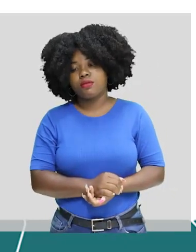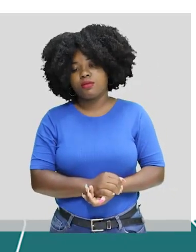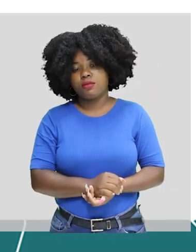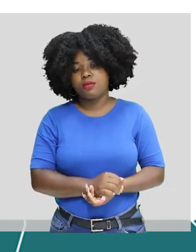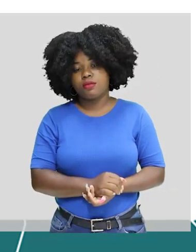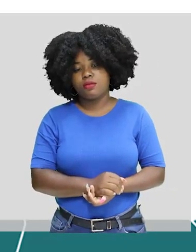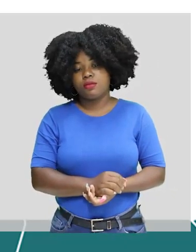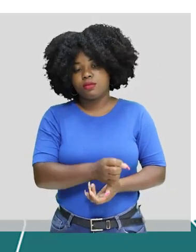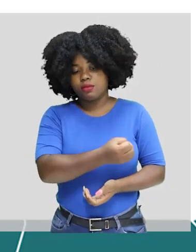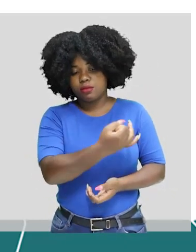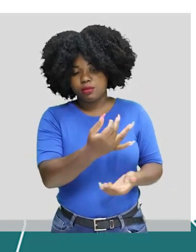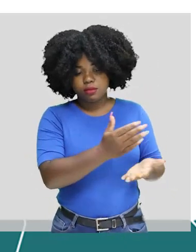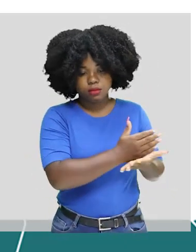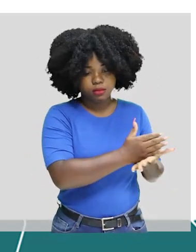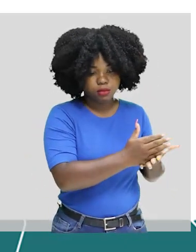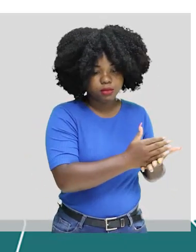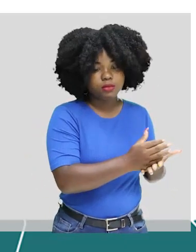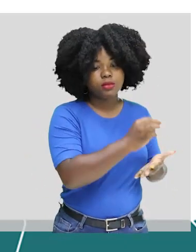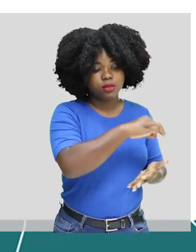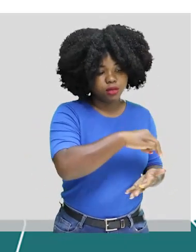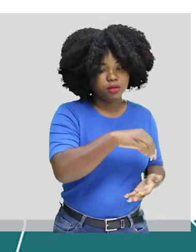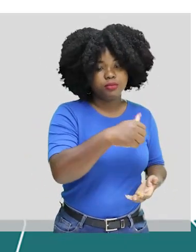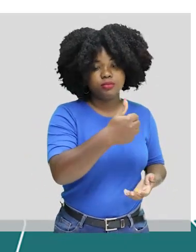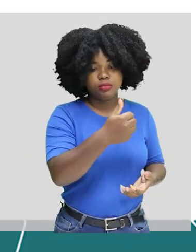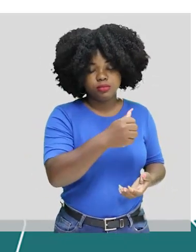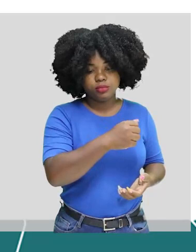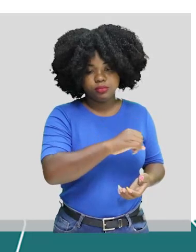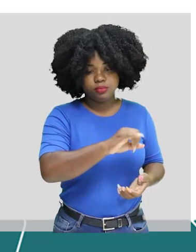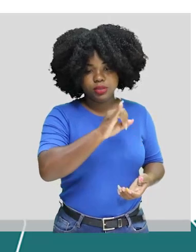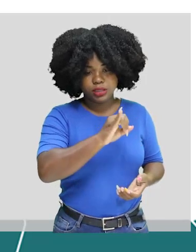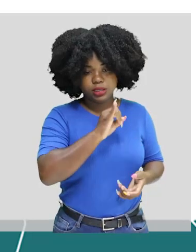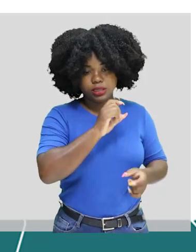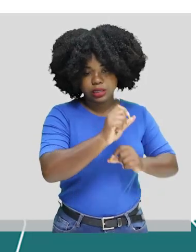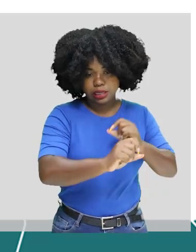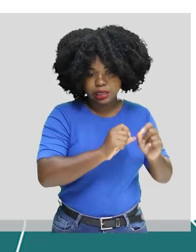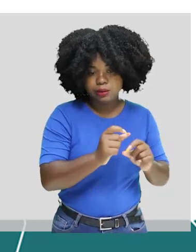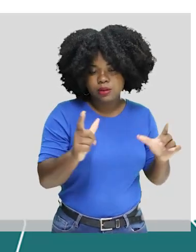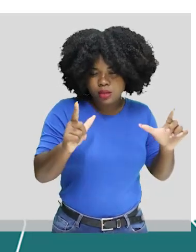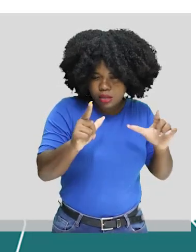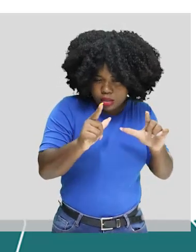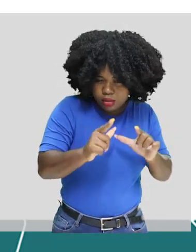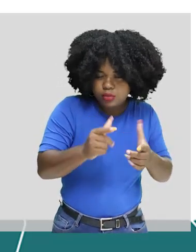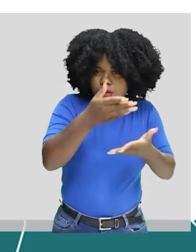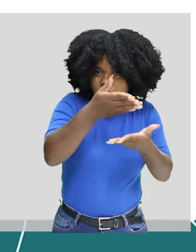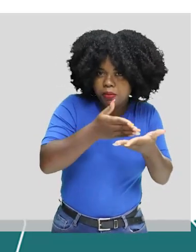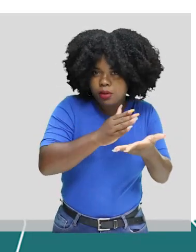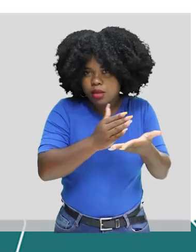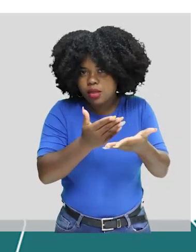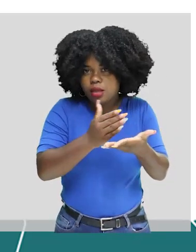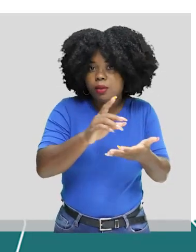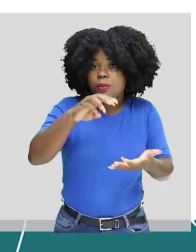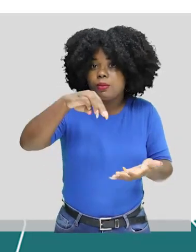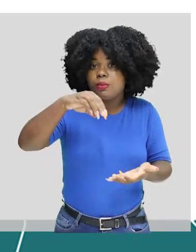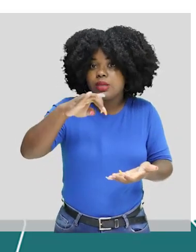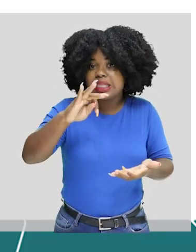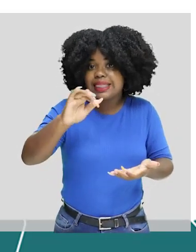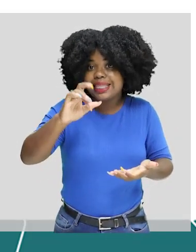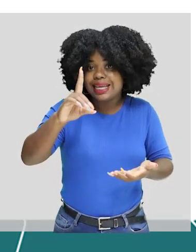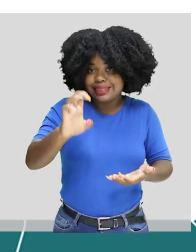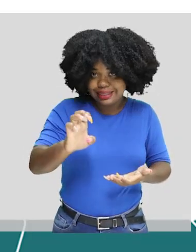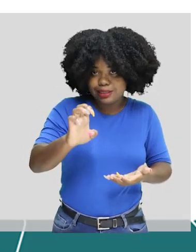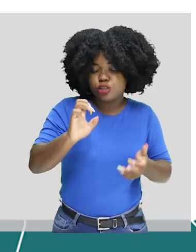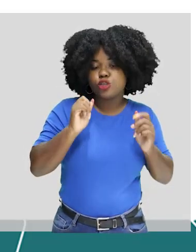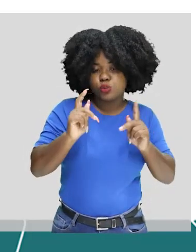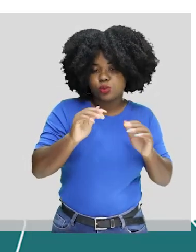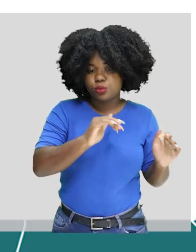inicial do polônio 210 é reduzido pela metade. Supondo que se coloquem